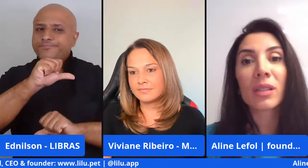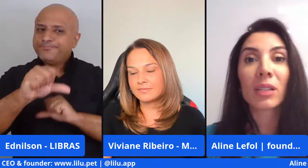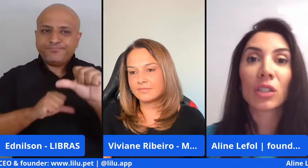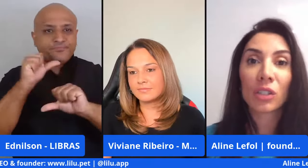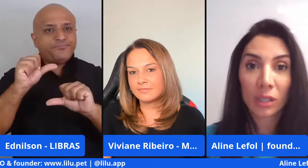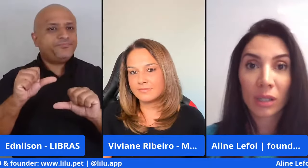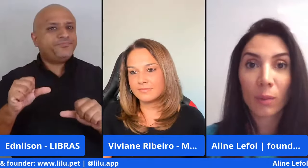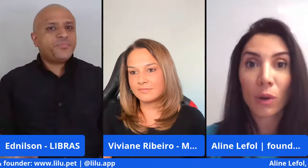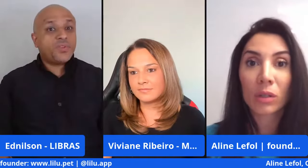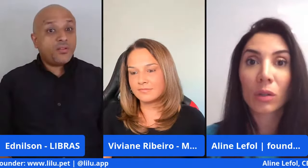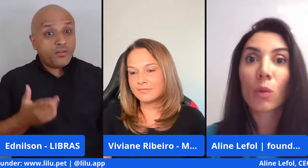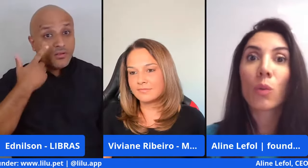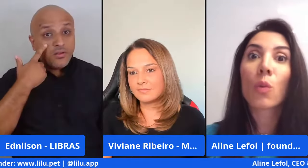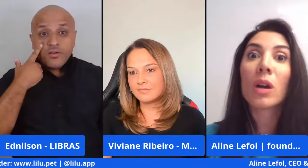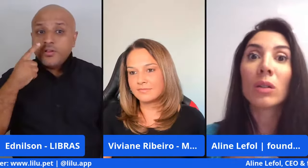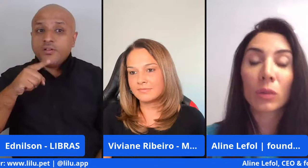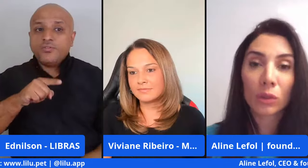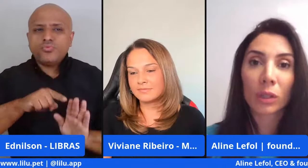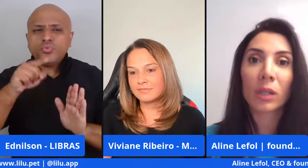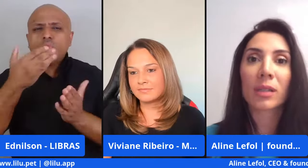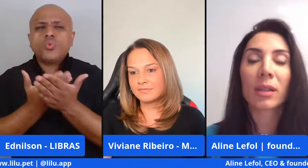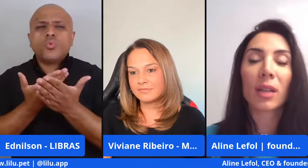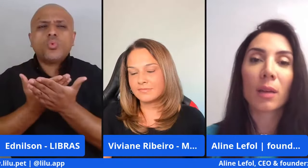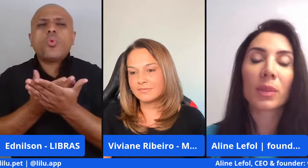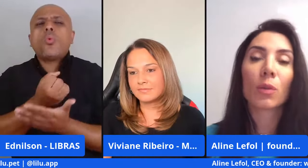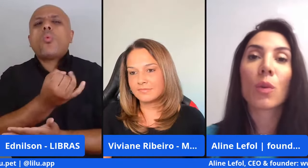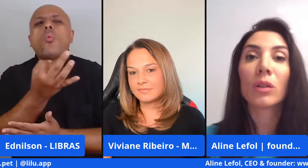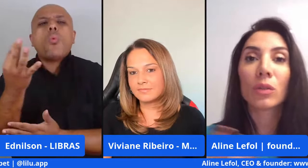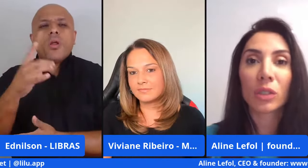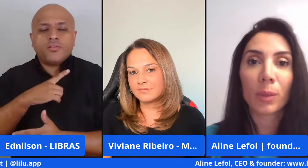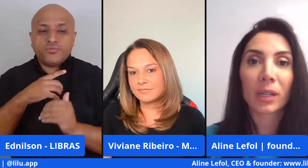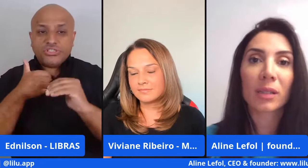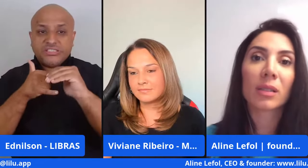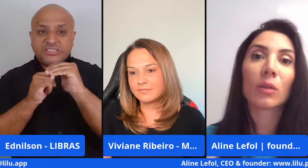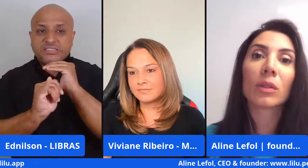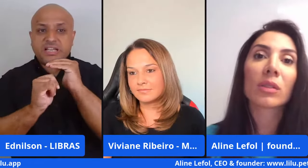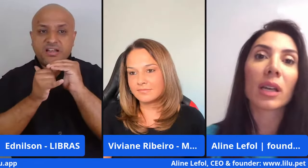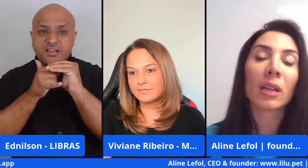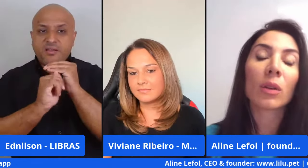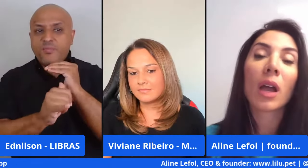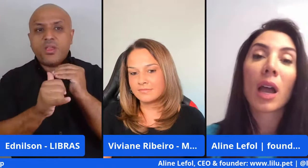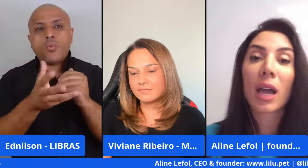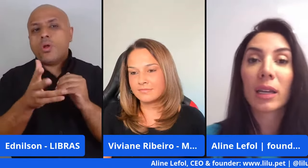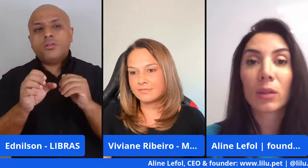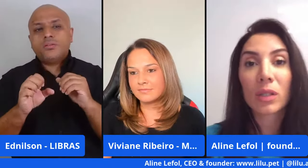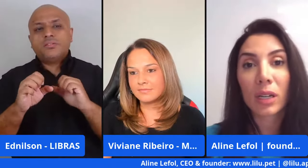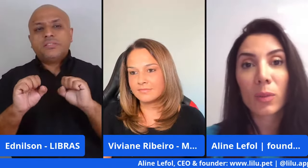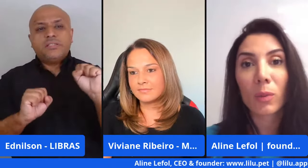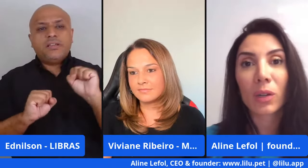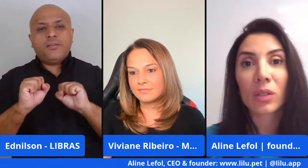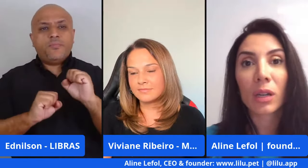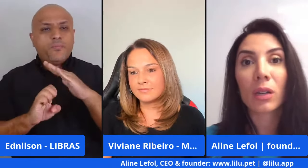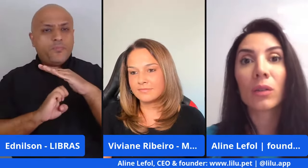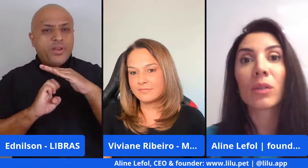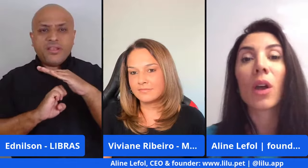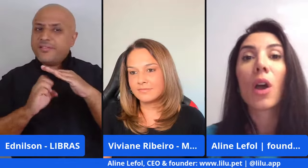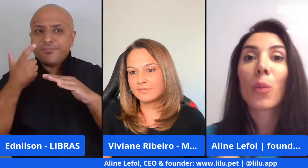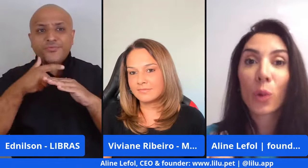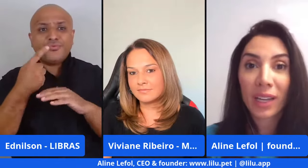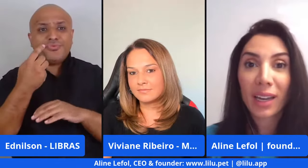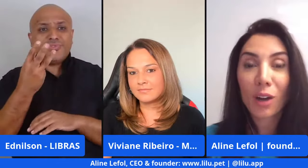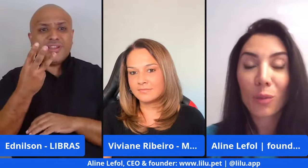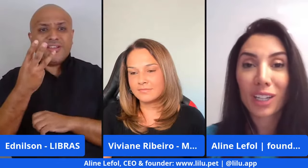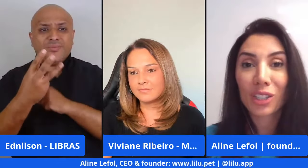visto as estatísticas que mostram o quanto de startups, e o quanto de empresas não dão certo ali nos três primeiros anos,